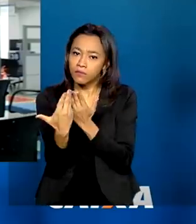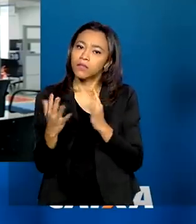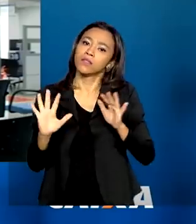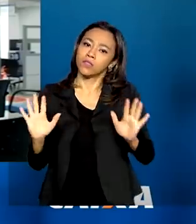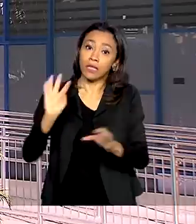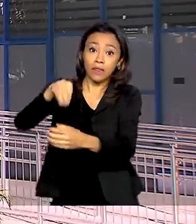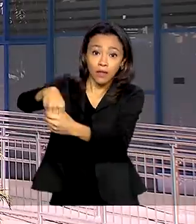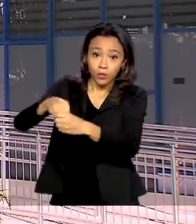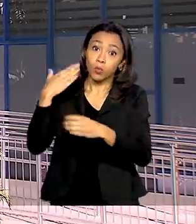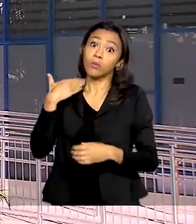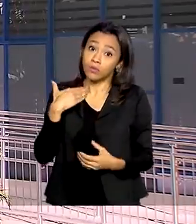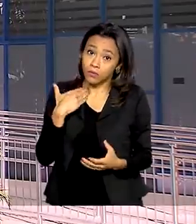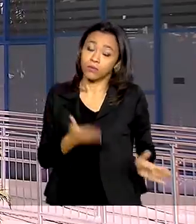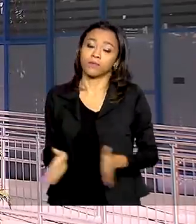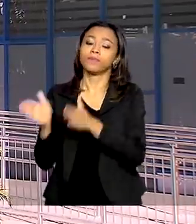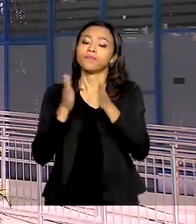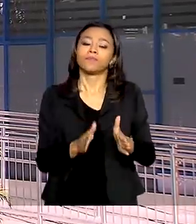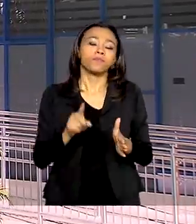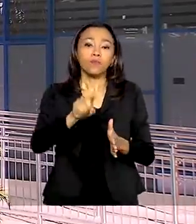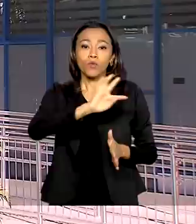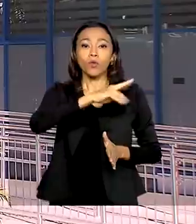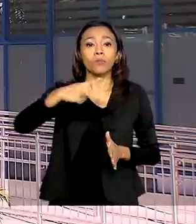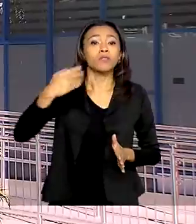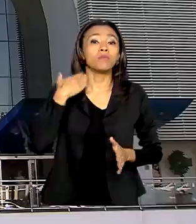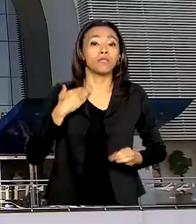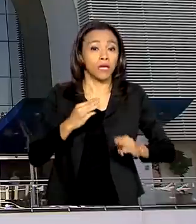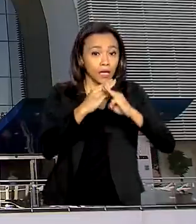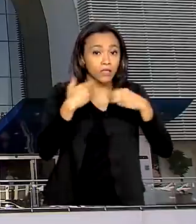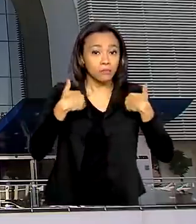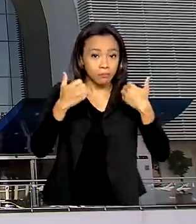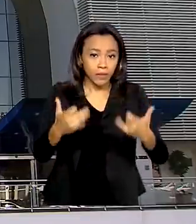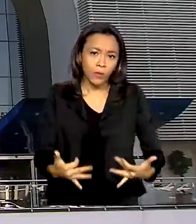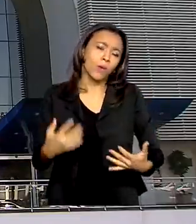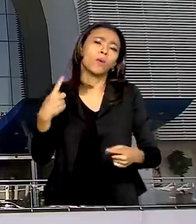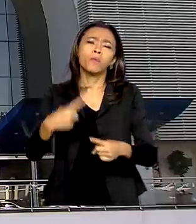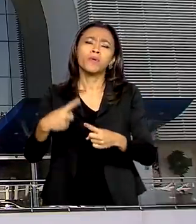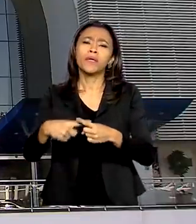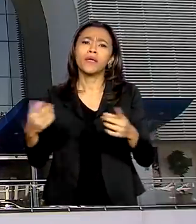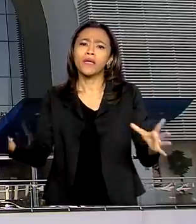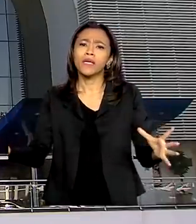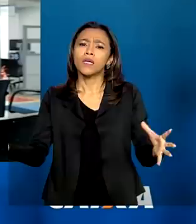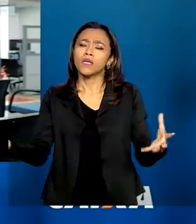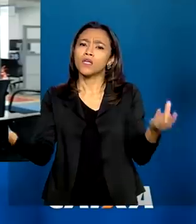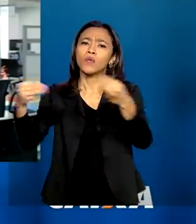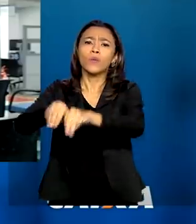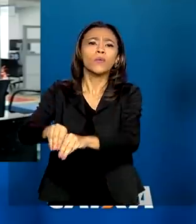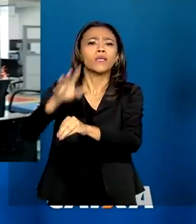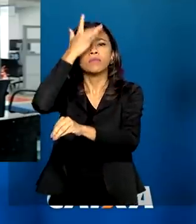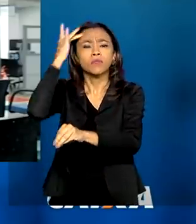dentro da agência. Pedro Guimarães destacou ainda a importância da inclusão de tantos brasileiros no sistema bancário.